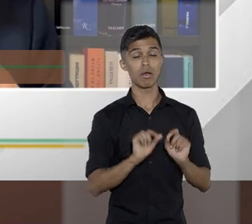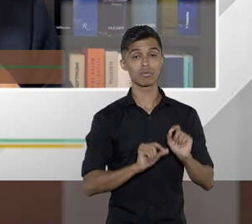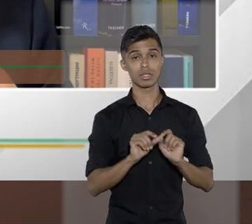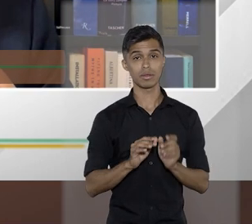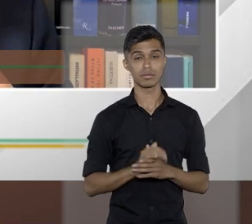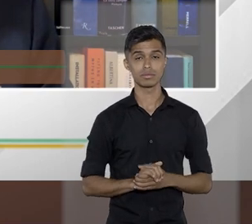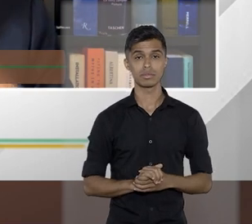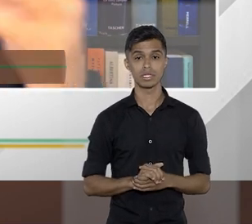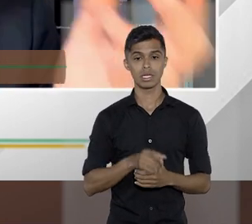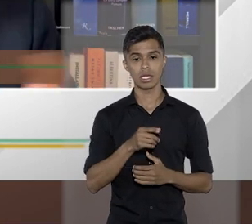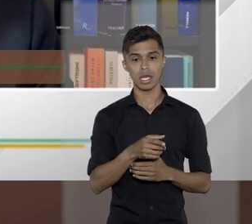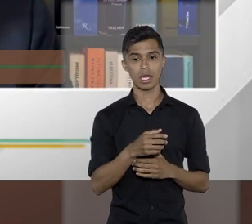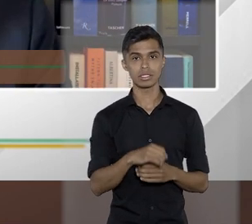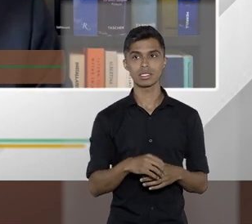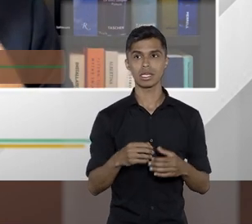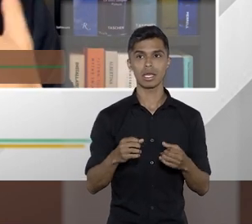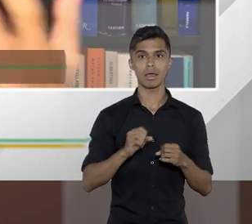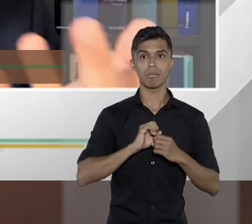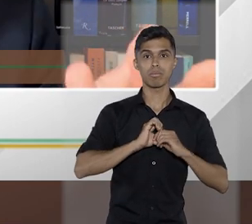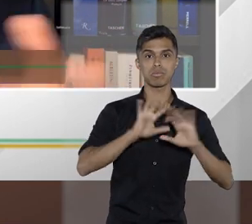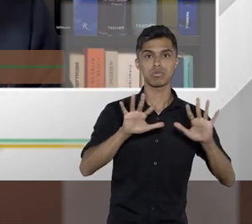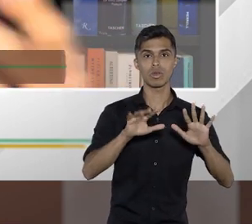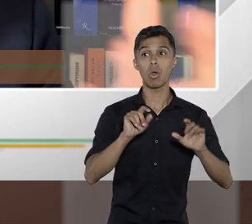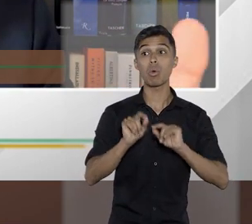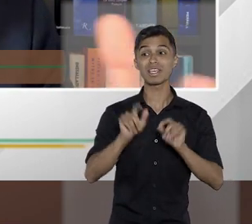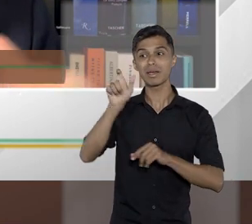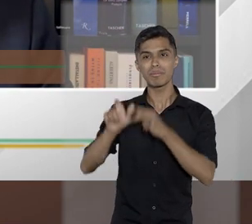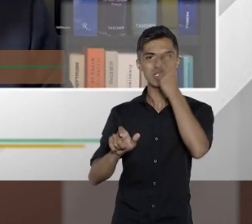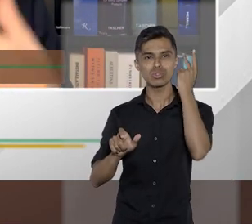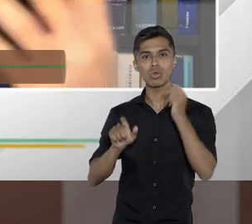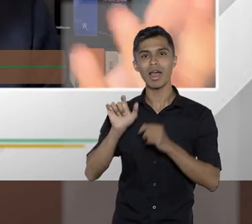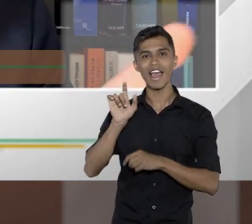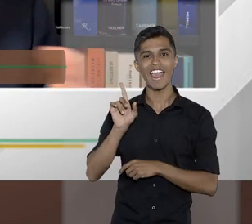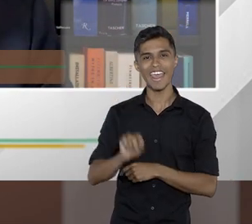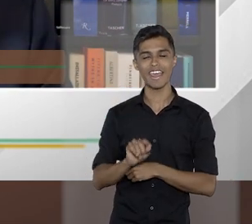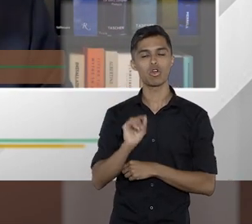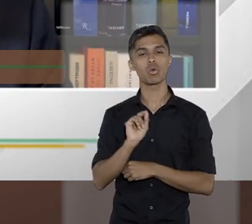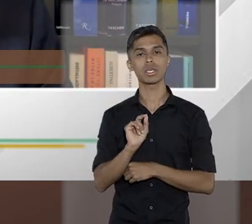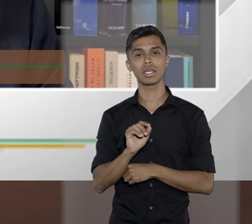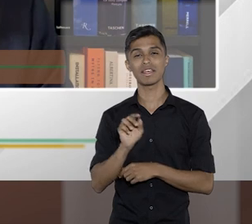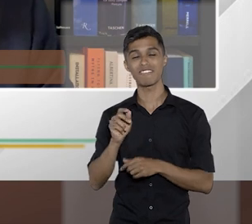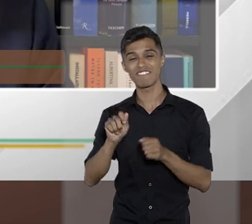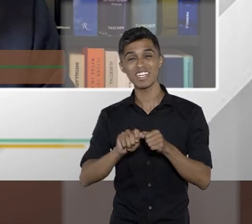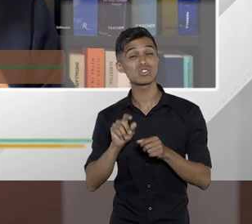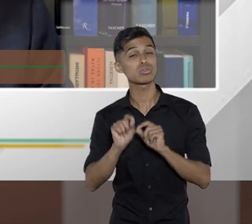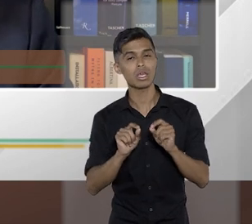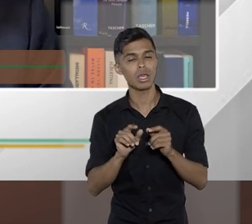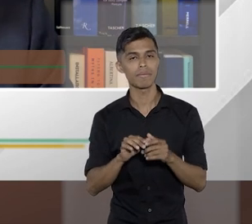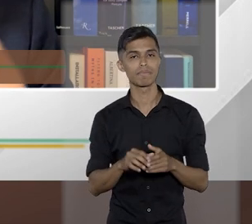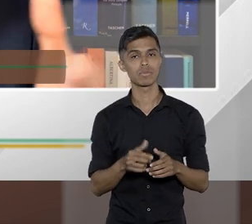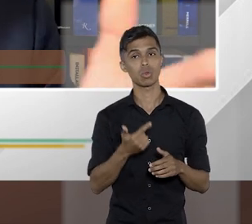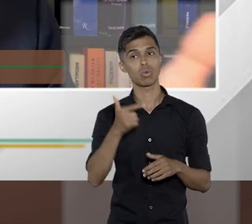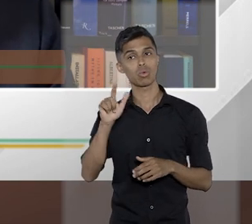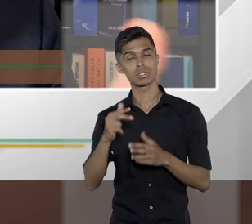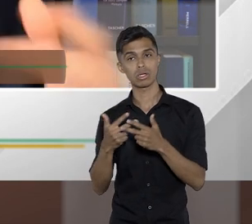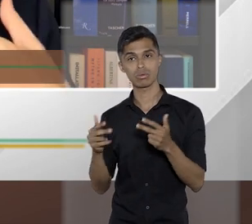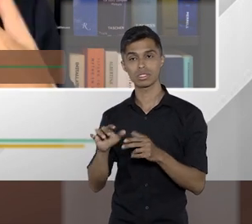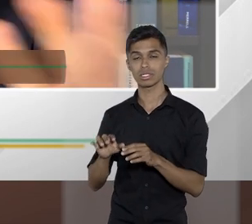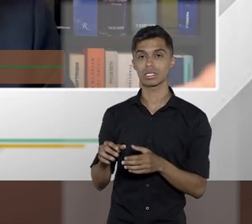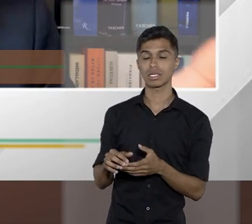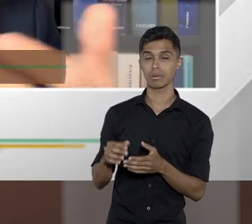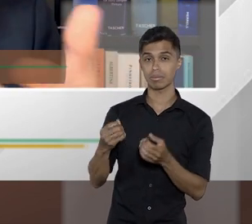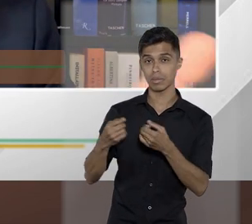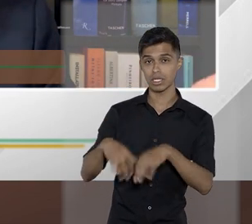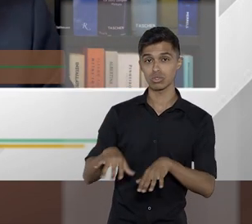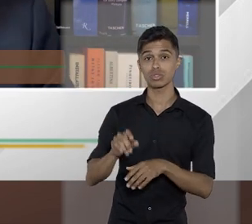revelar, digamos assim, o que a pessoa é, o que a pessoa consome, o que a pessoa faz. O outro lado, quando a gente